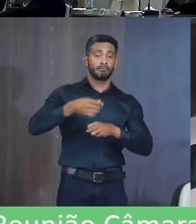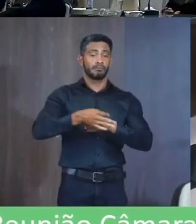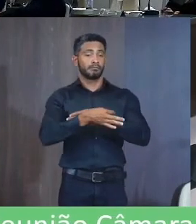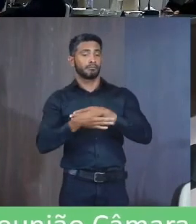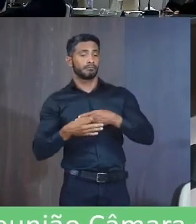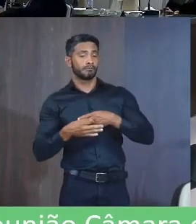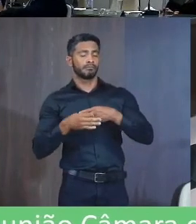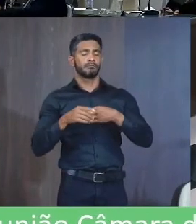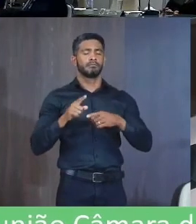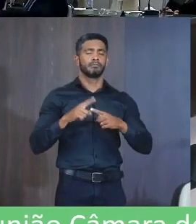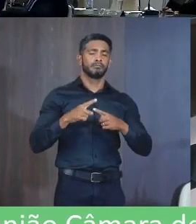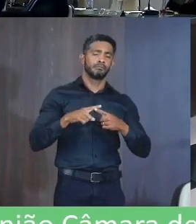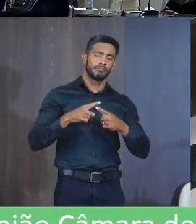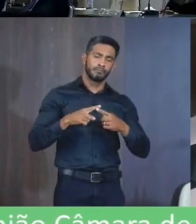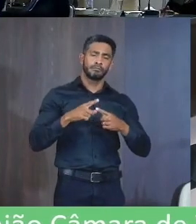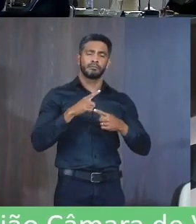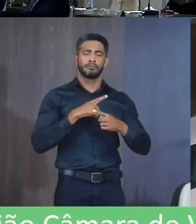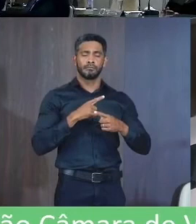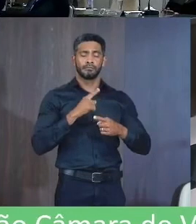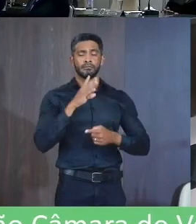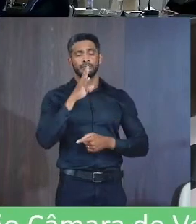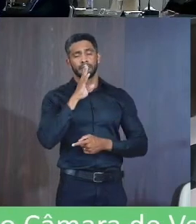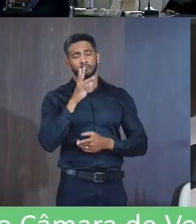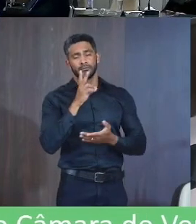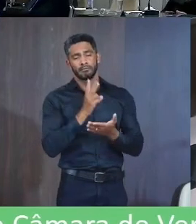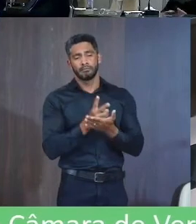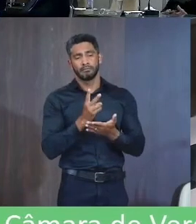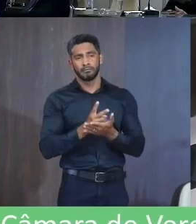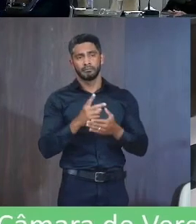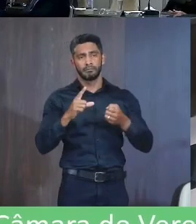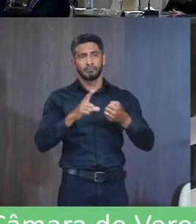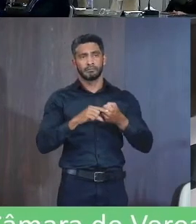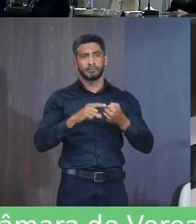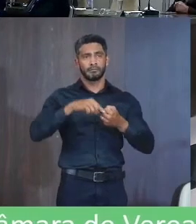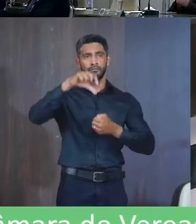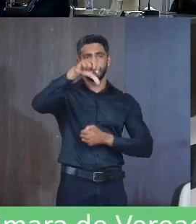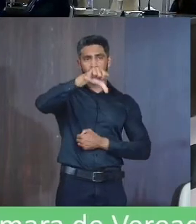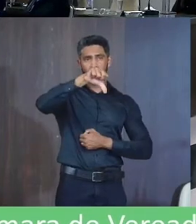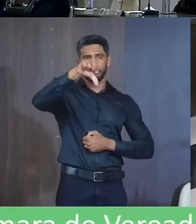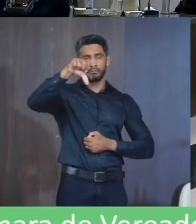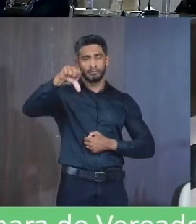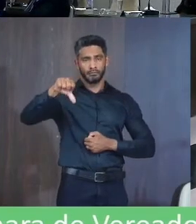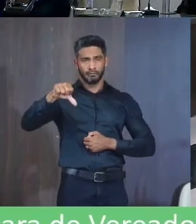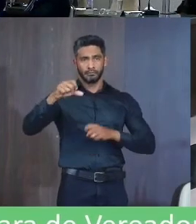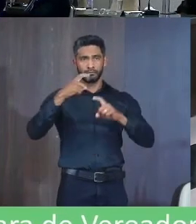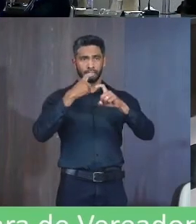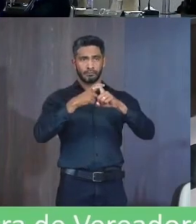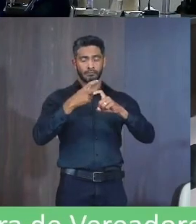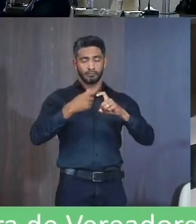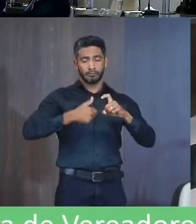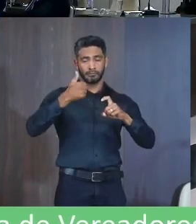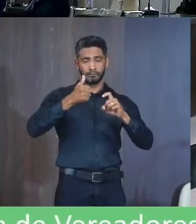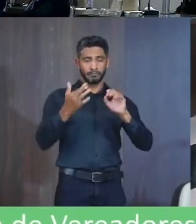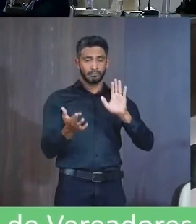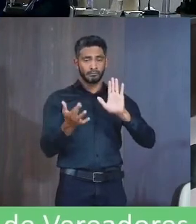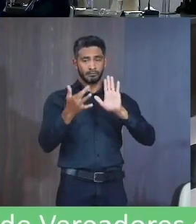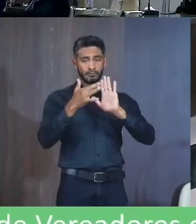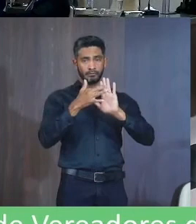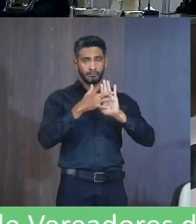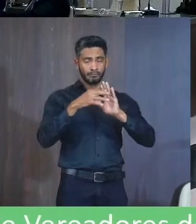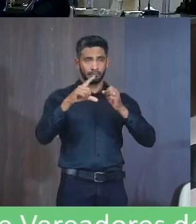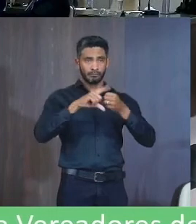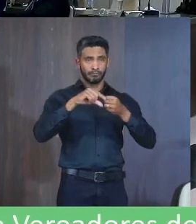motivos Constantes No instrumento Conforme Artigo 99 Inciso 1º Do regimento interno Desta casa